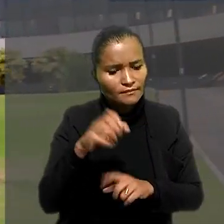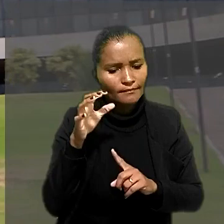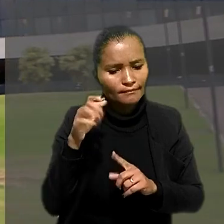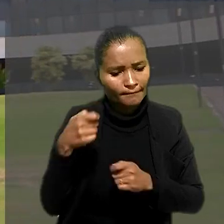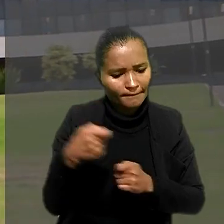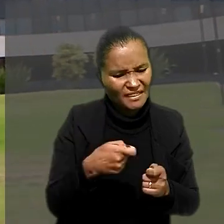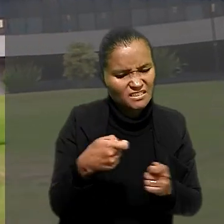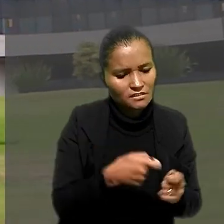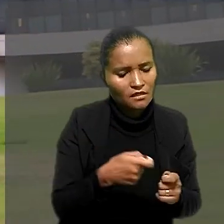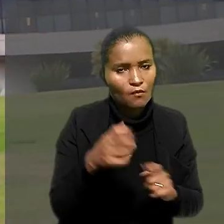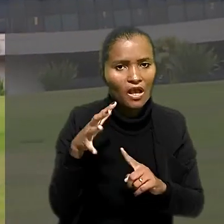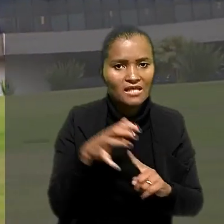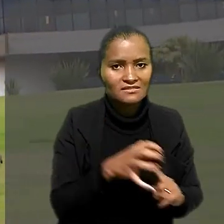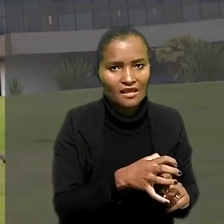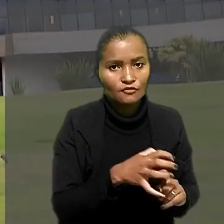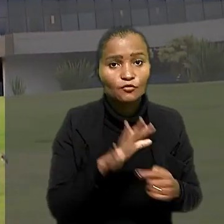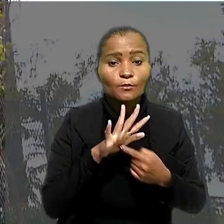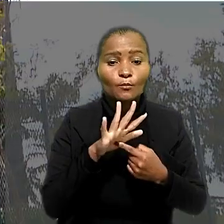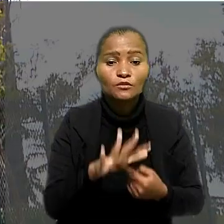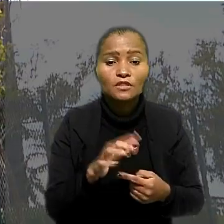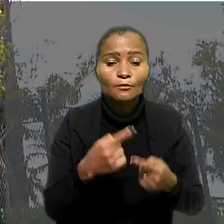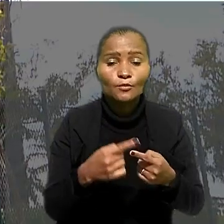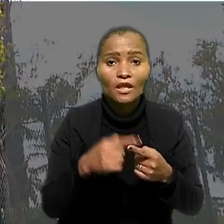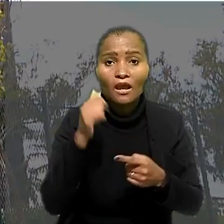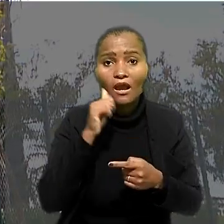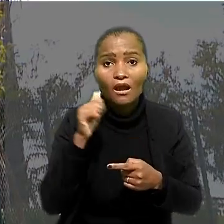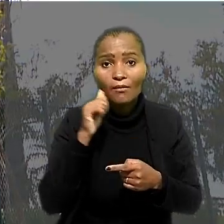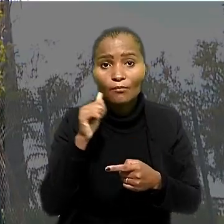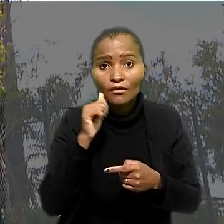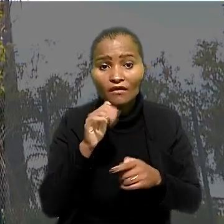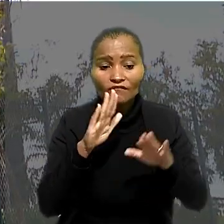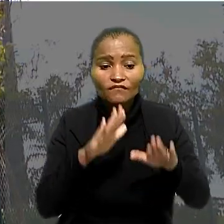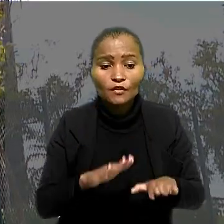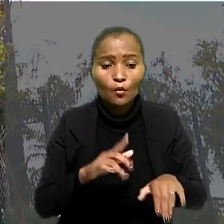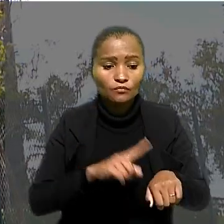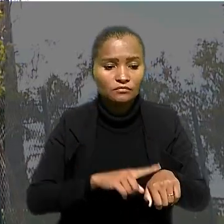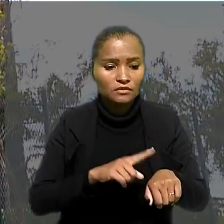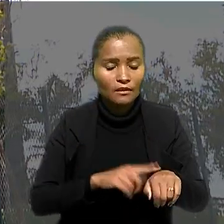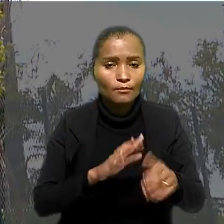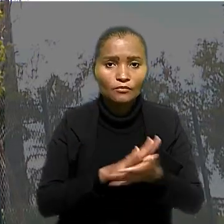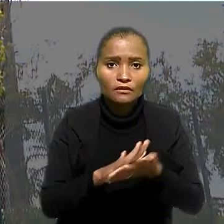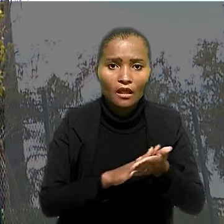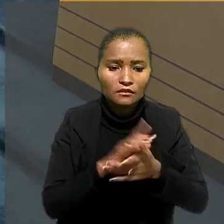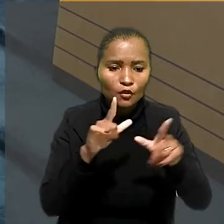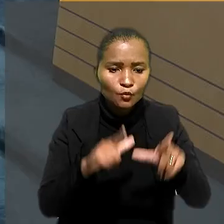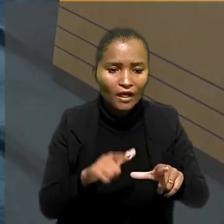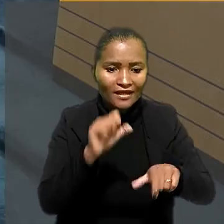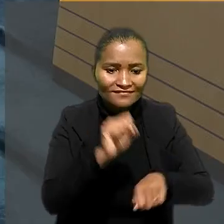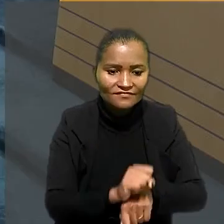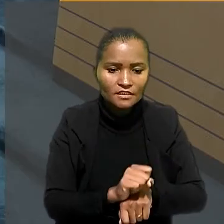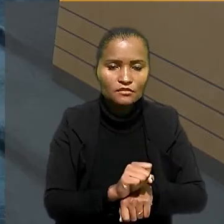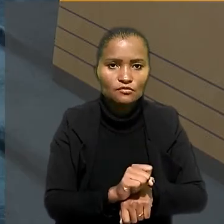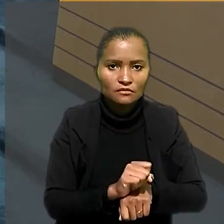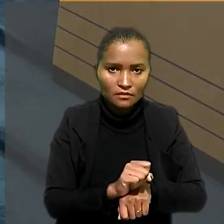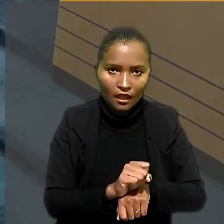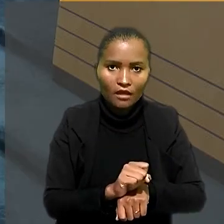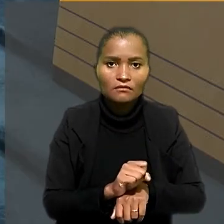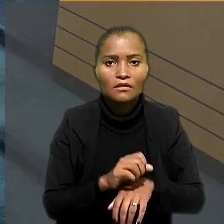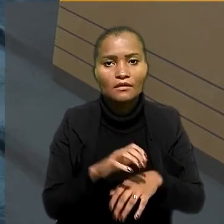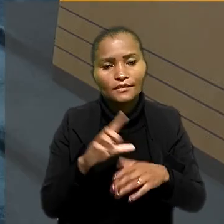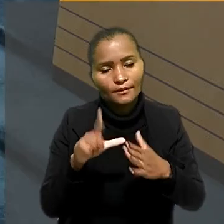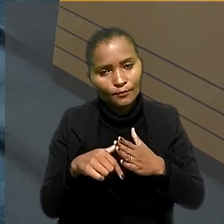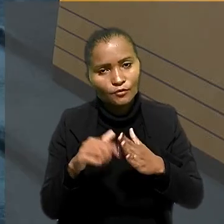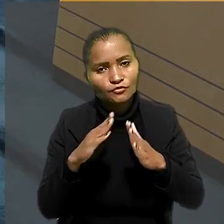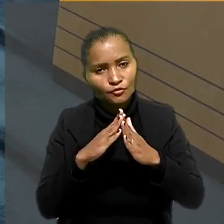assédio, demonstrados pelo fato de a trabalhadora ter ficado um tempo sem distrito fixo. Após pedir vista do